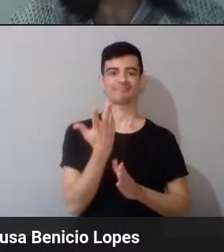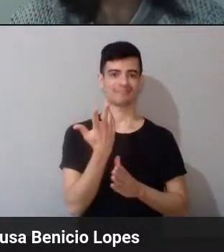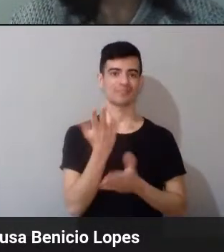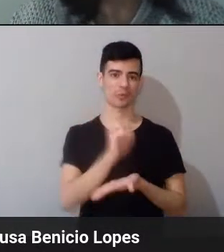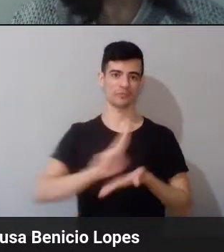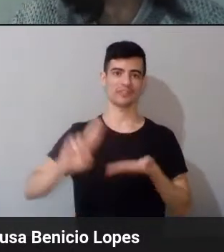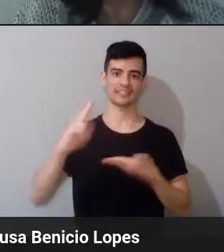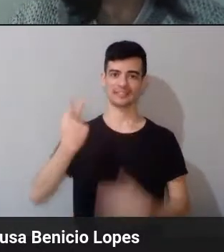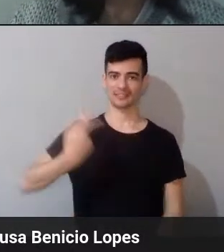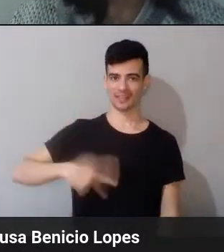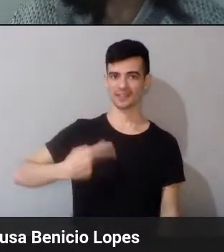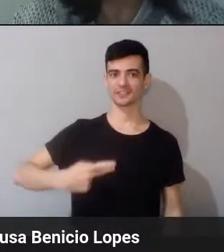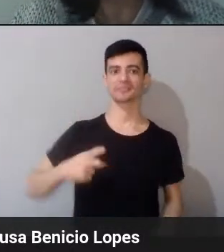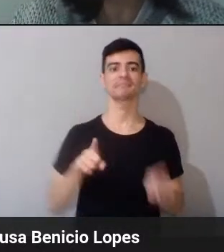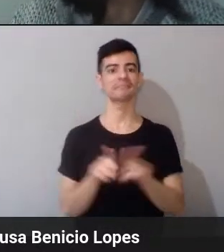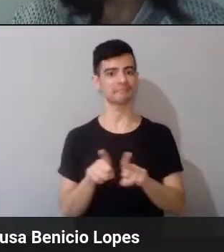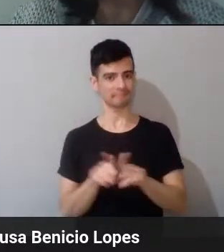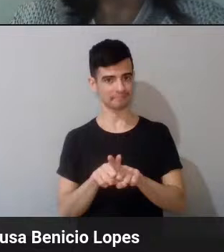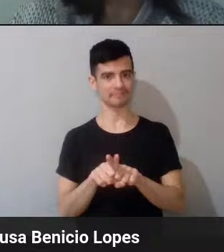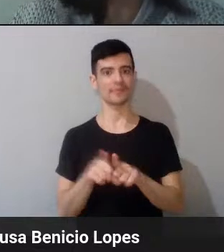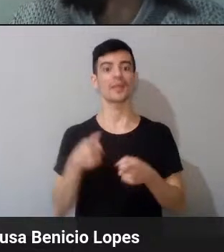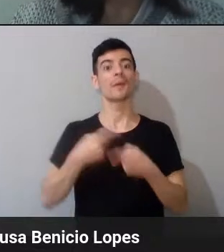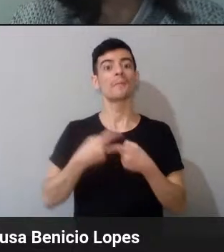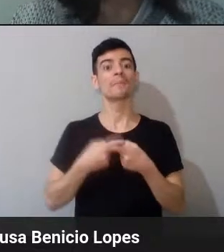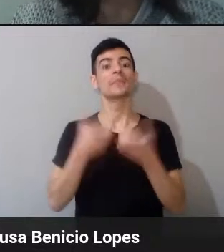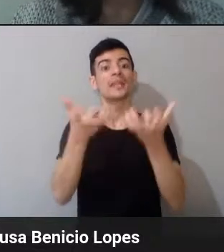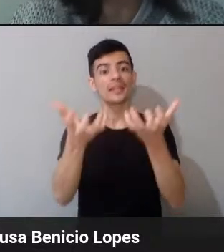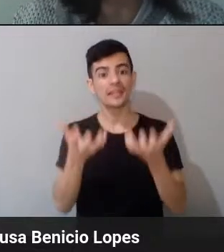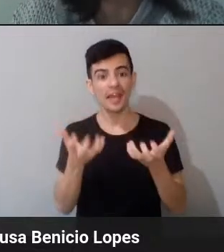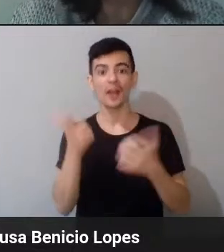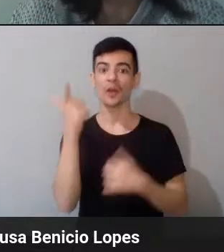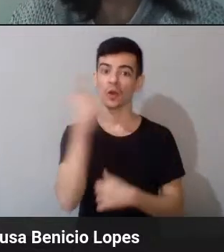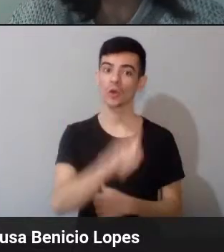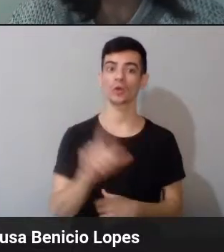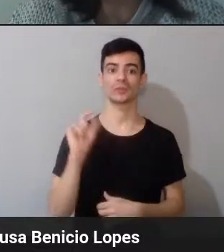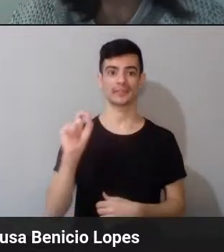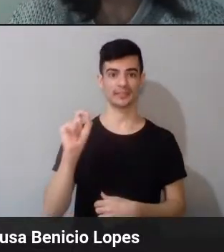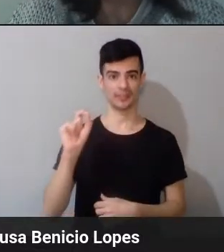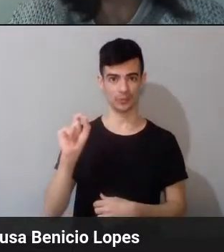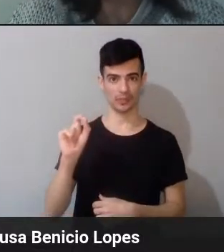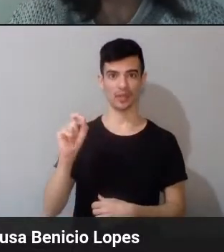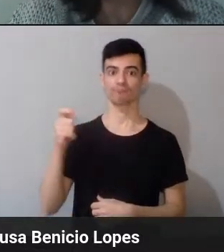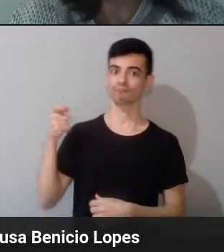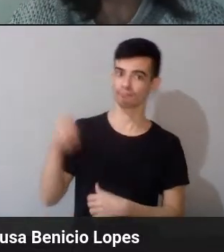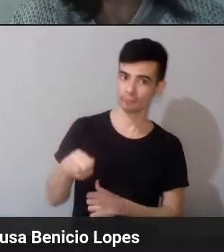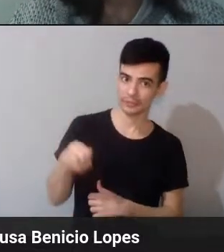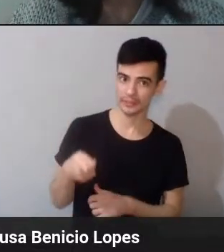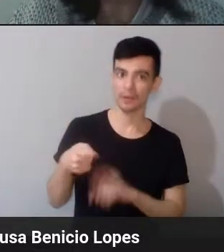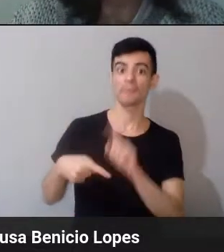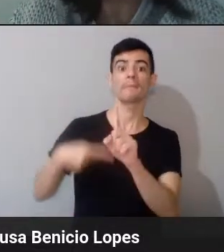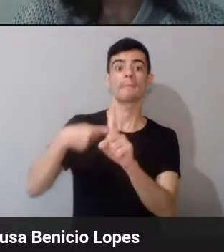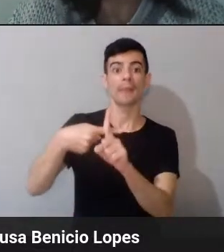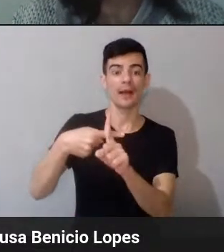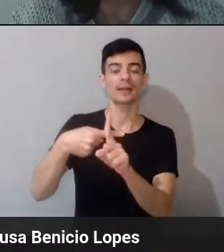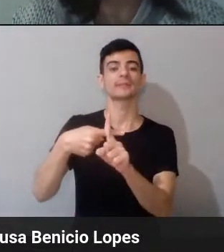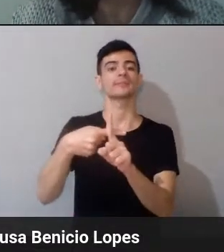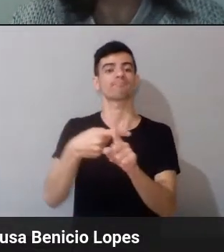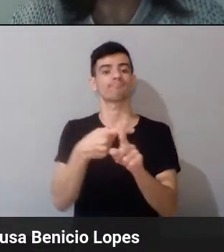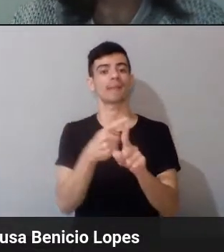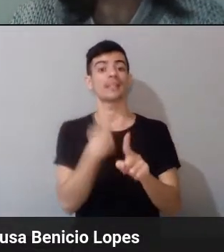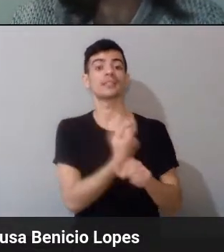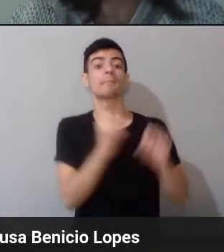É um jeito da gente conseguir conciliar as imposições com o que a gente pode fazer